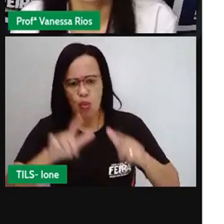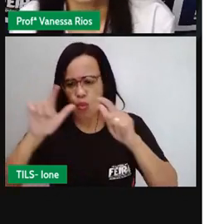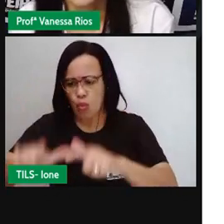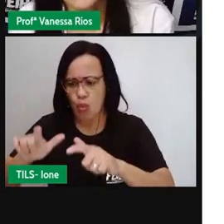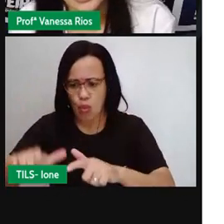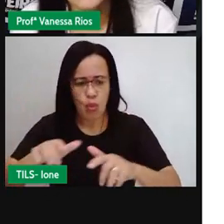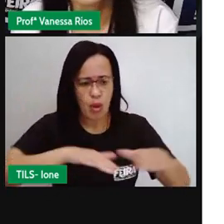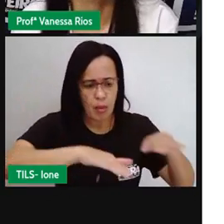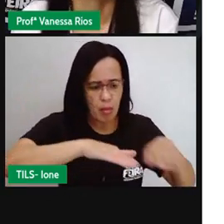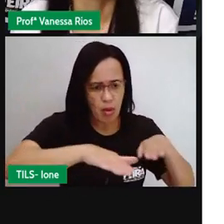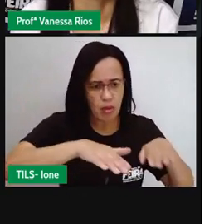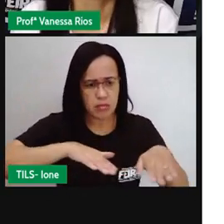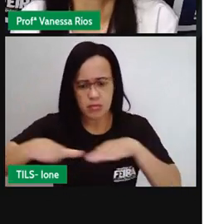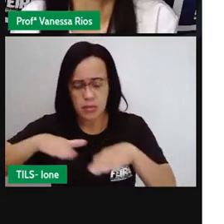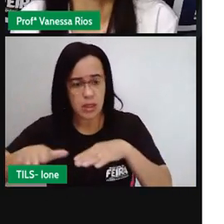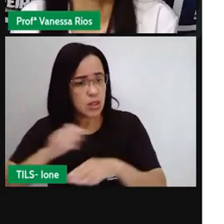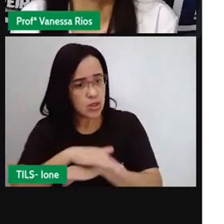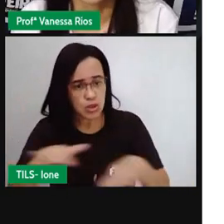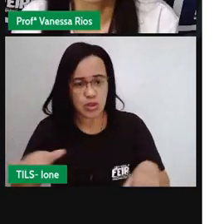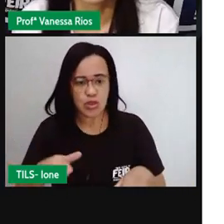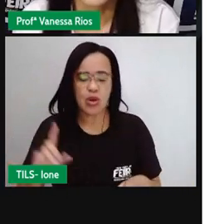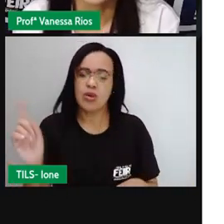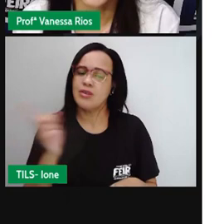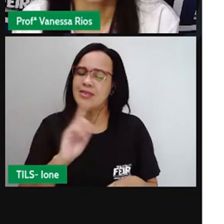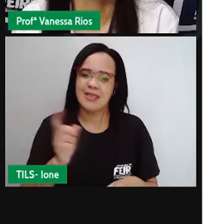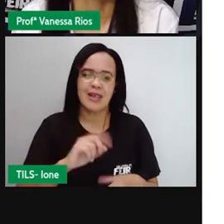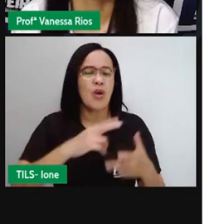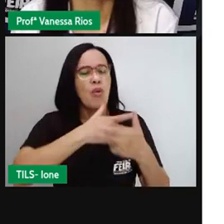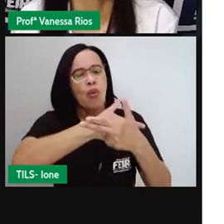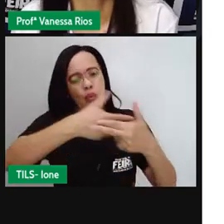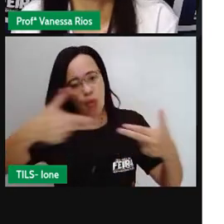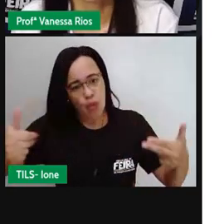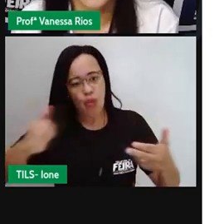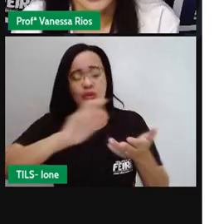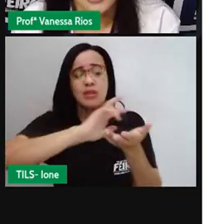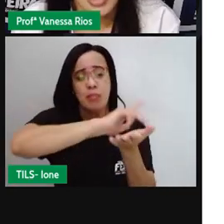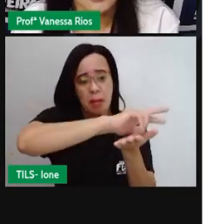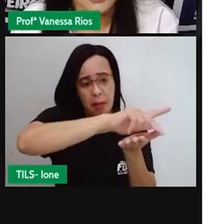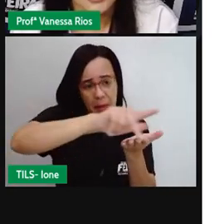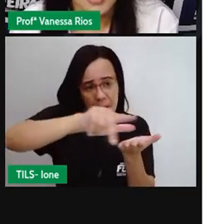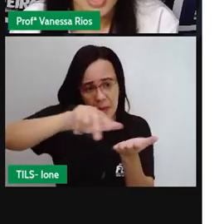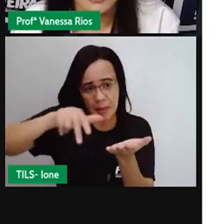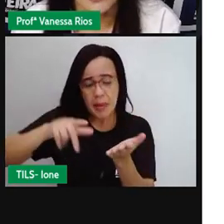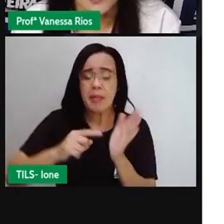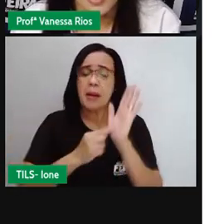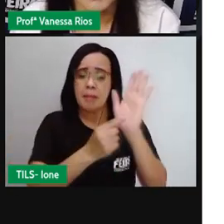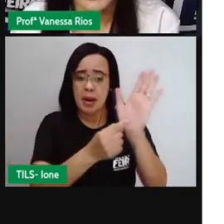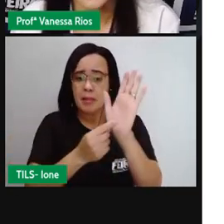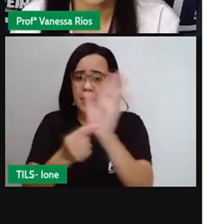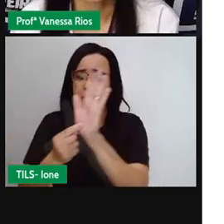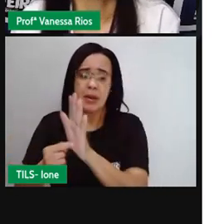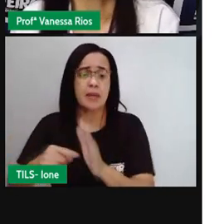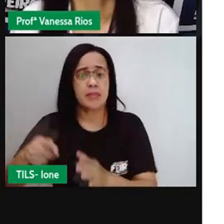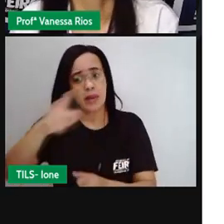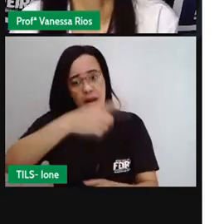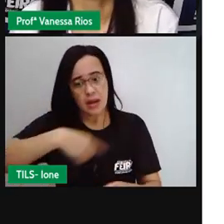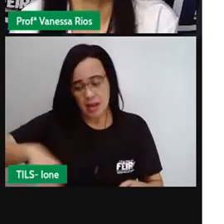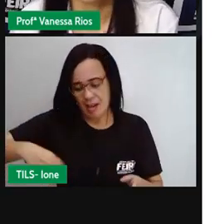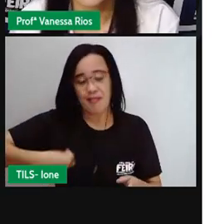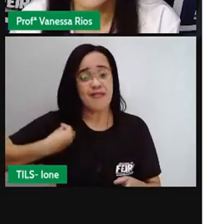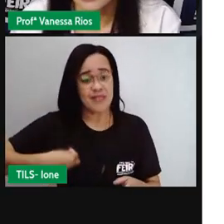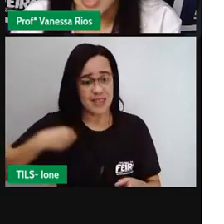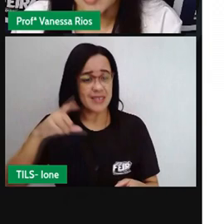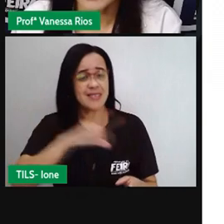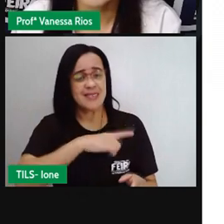nos objetos, em diversas formas, né, de apresentações no que está ao nosso redor. Mas aí a própria pergunta,